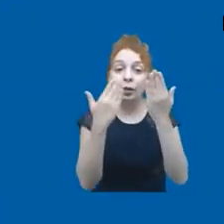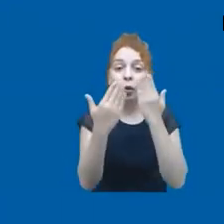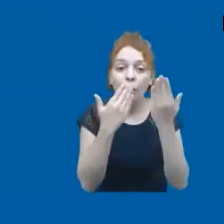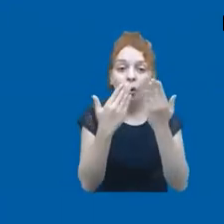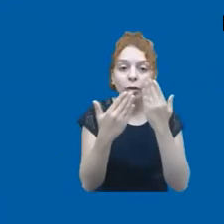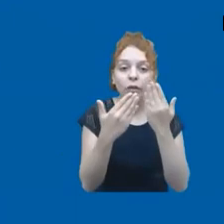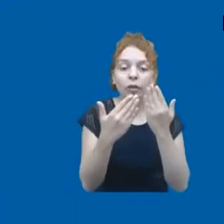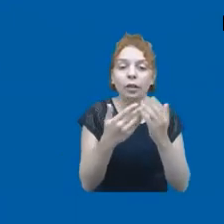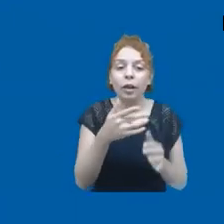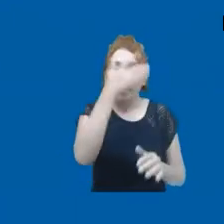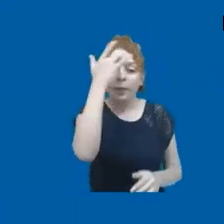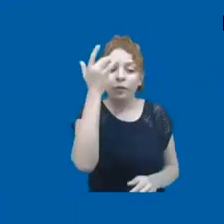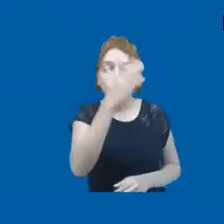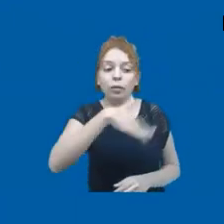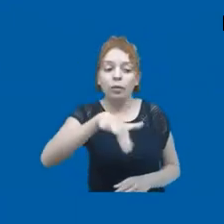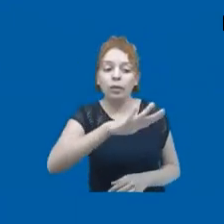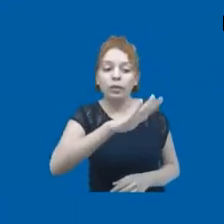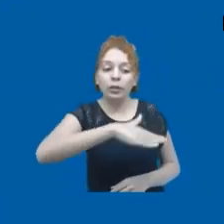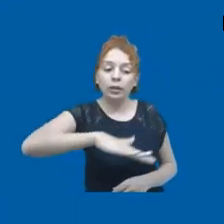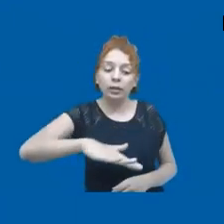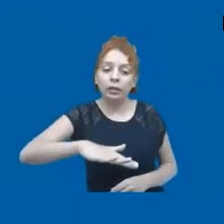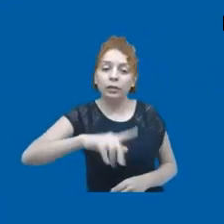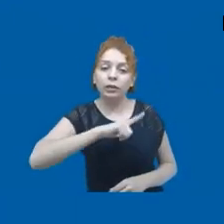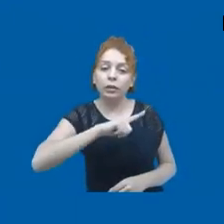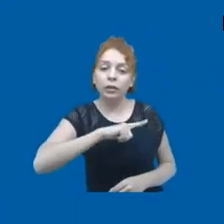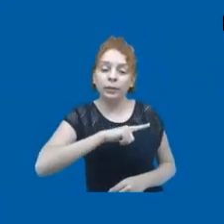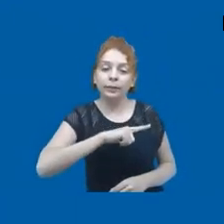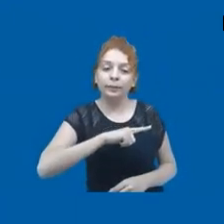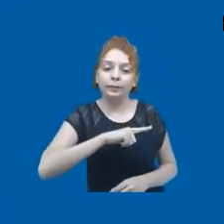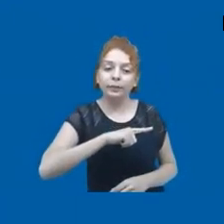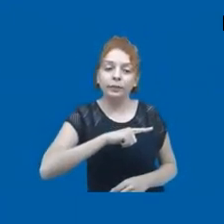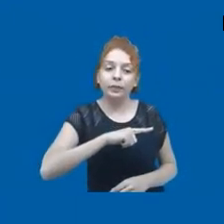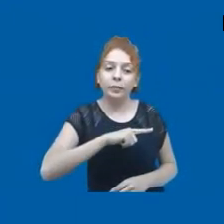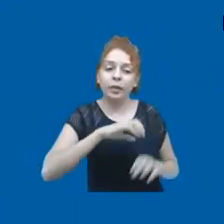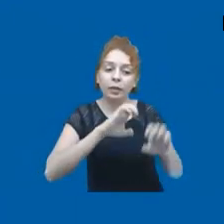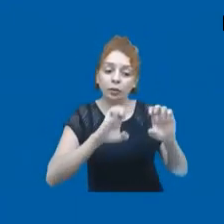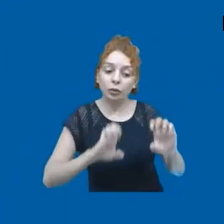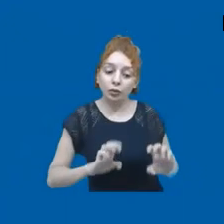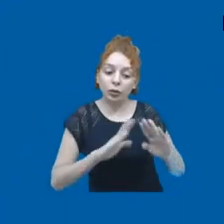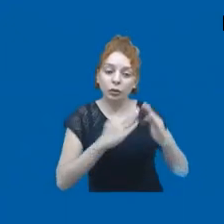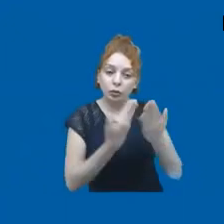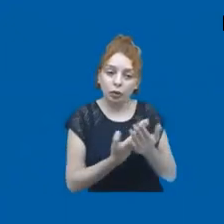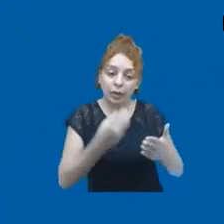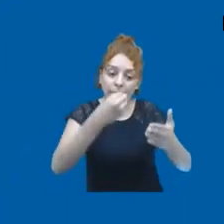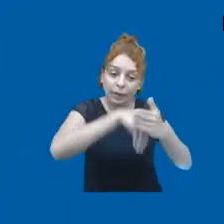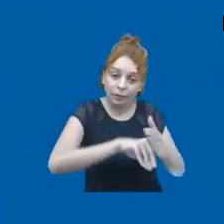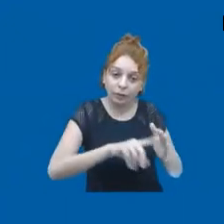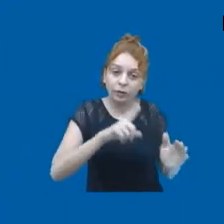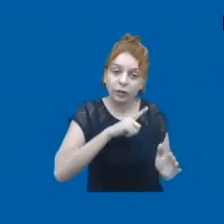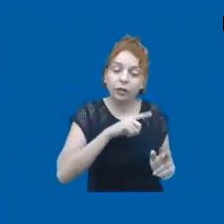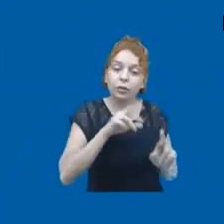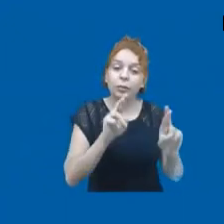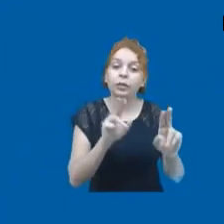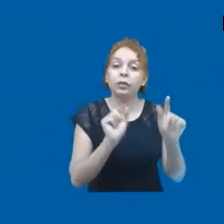falado anteriormente, muitas crianças tinham na estrutura escolar a esperança